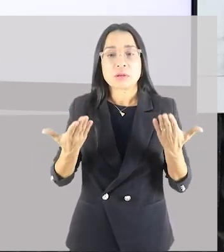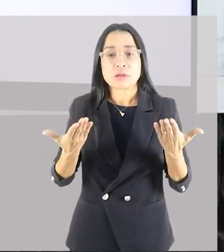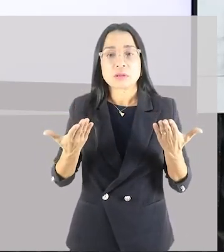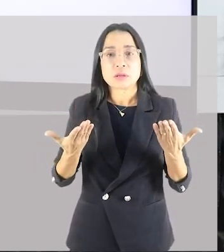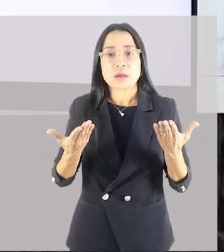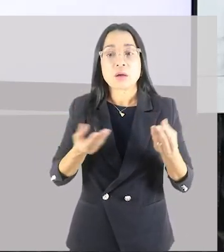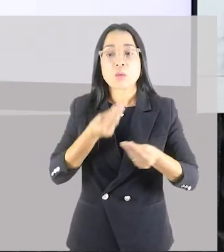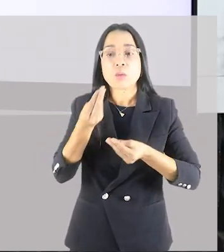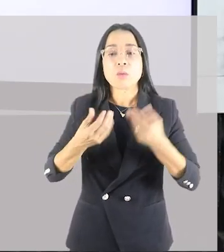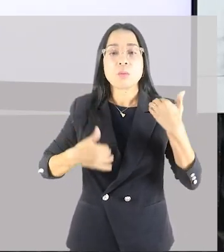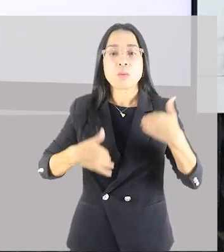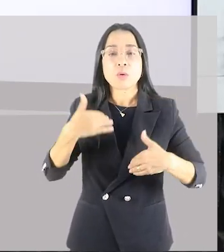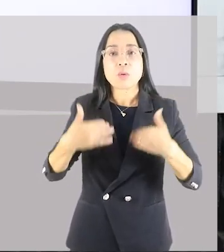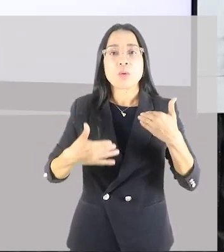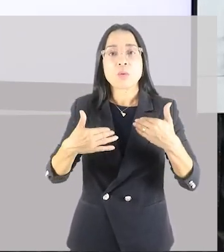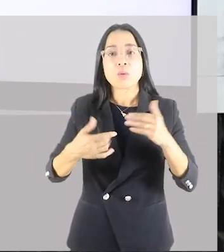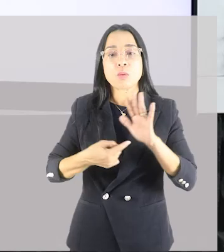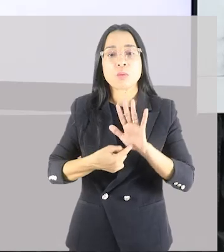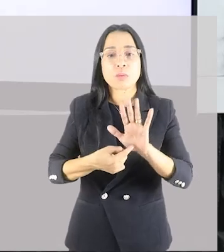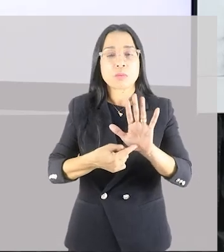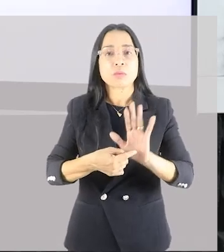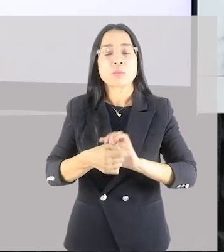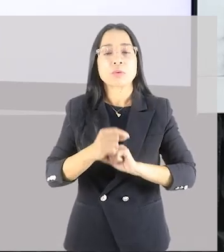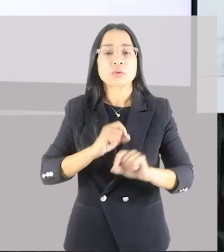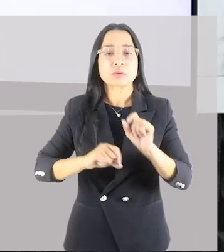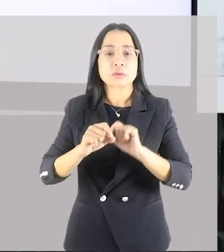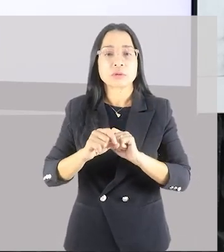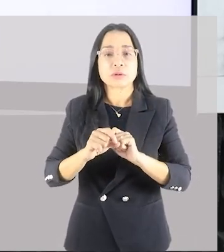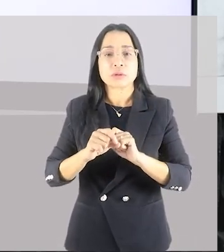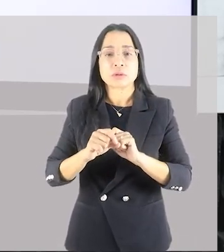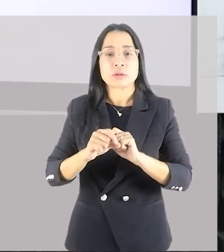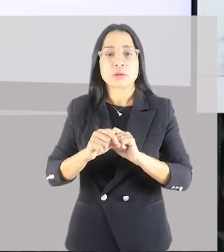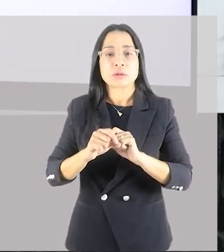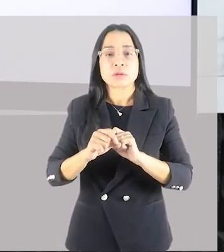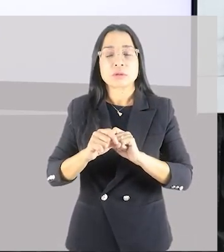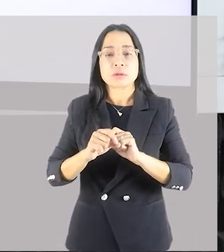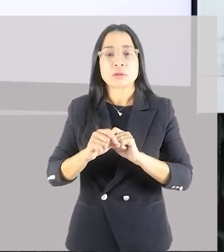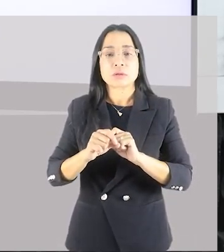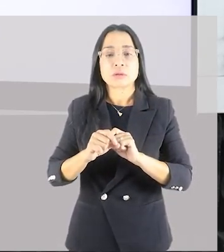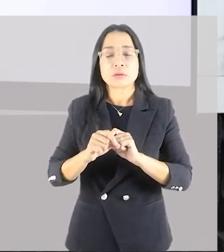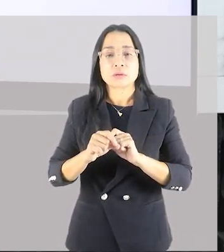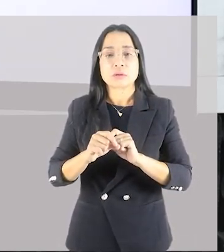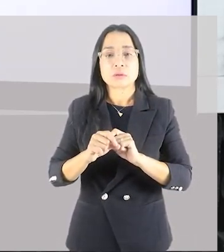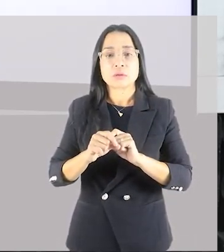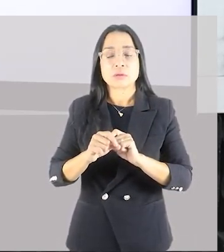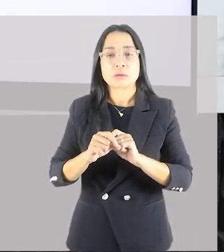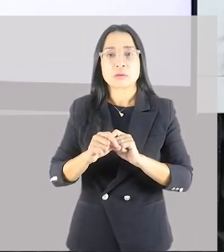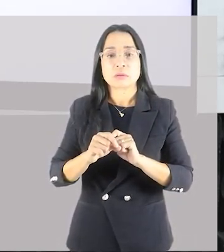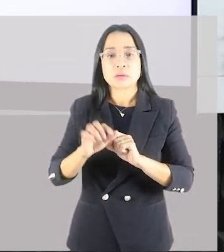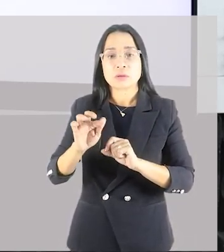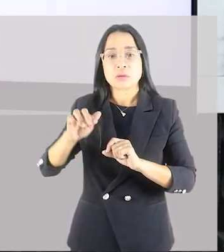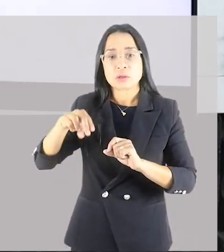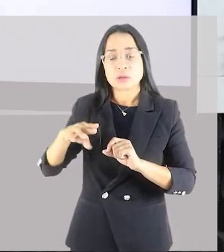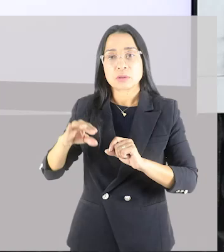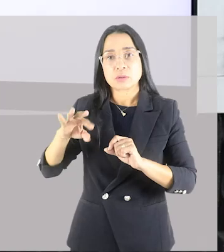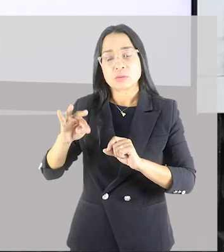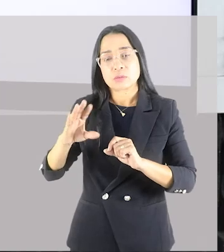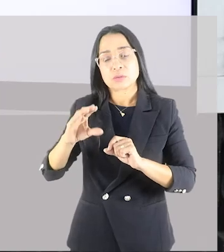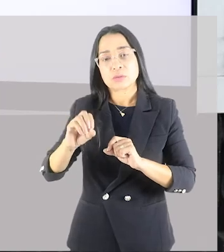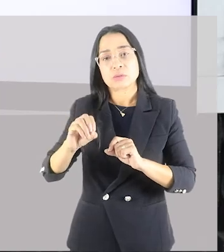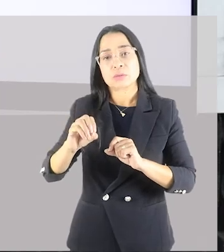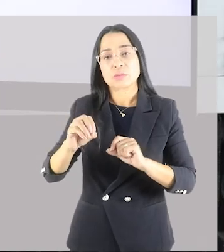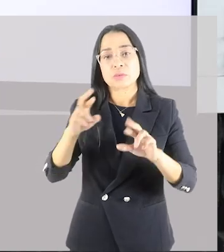como o corpo se mostra. O genótipo vai ser em relação ao seu DNA, sua genética, sua